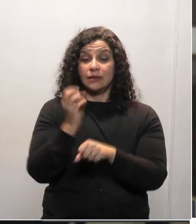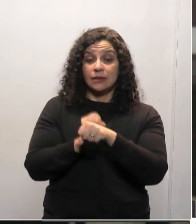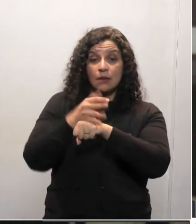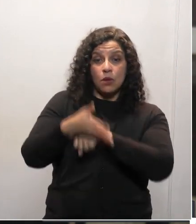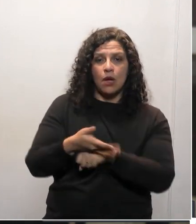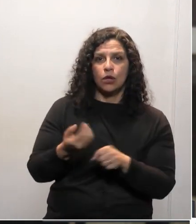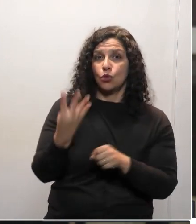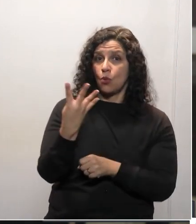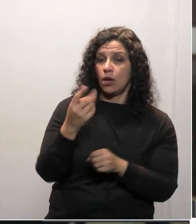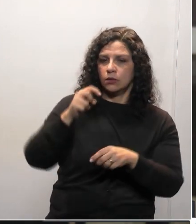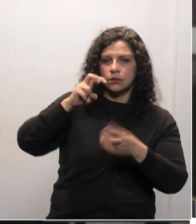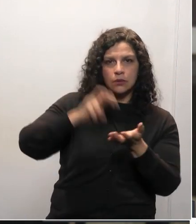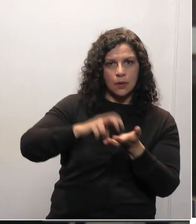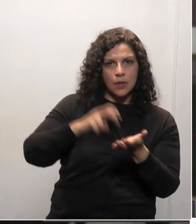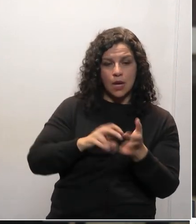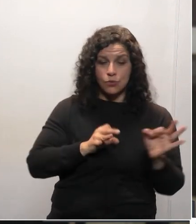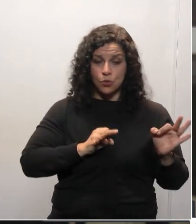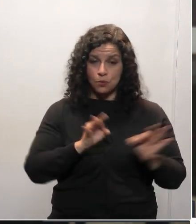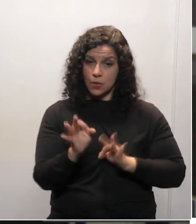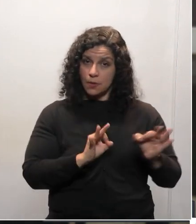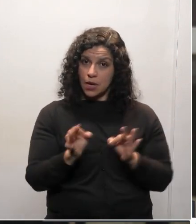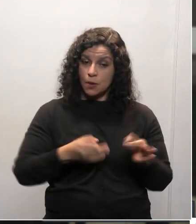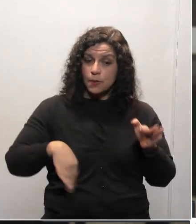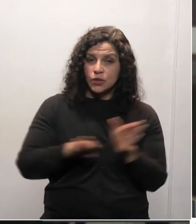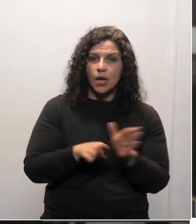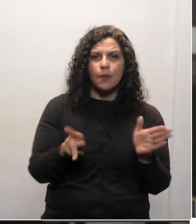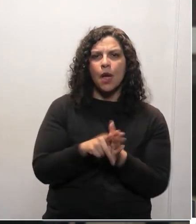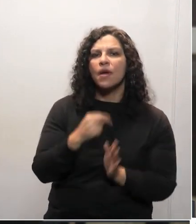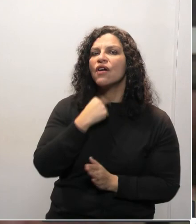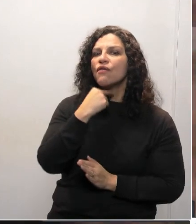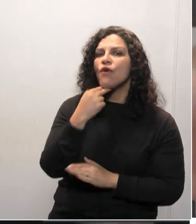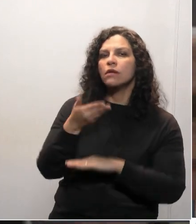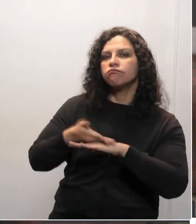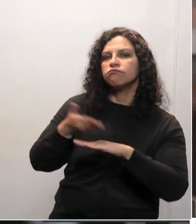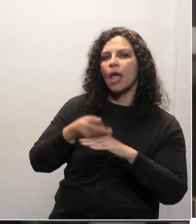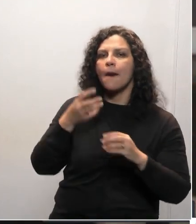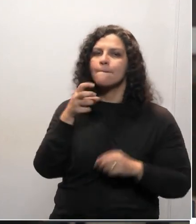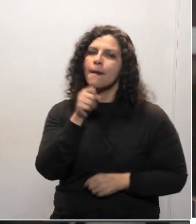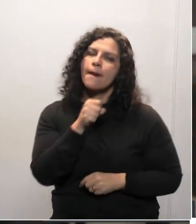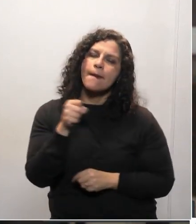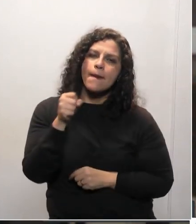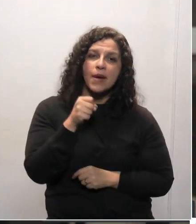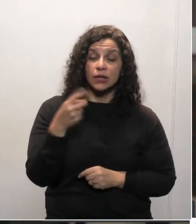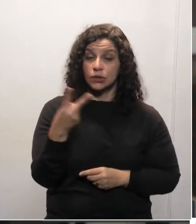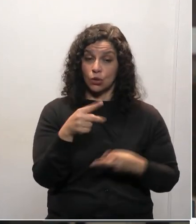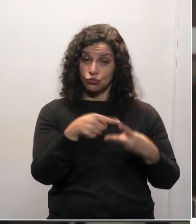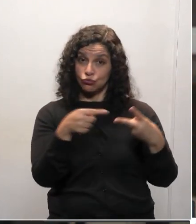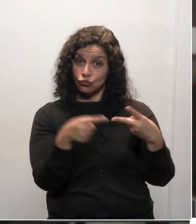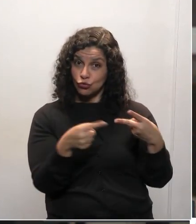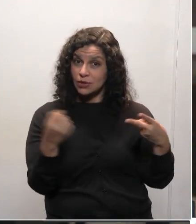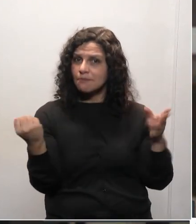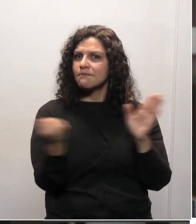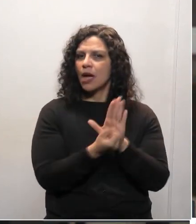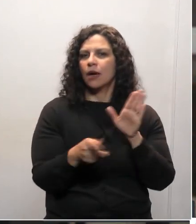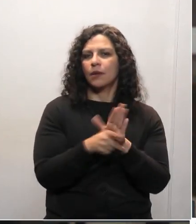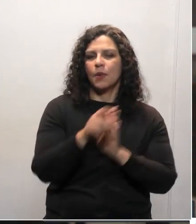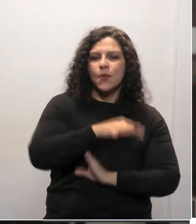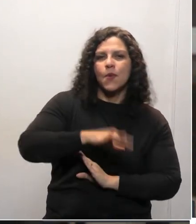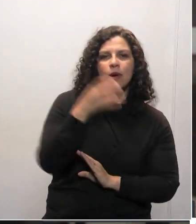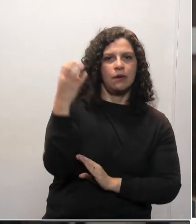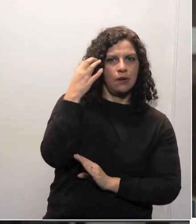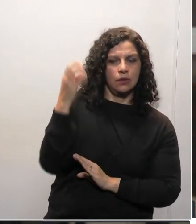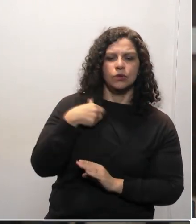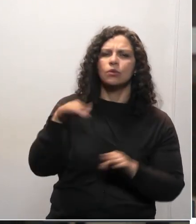E 4 horas da manhã a gente tem que estar se preparando pra entrar no ar. Então são duas vozes marcantes no rádio. Eu sou radialista.